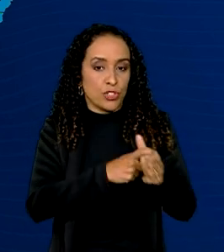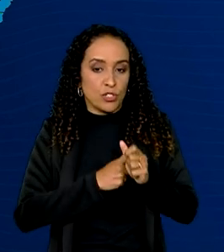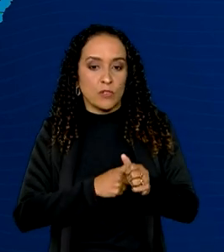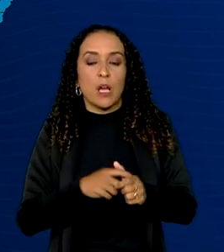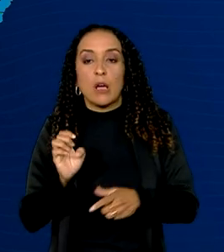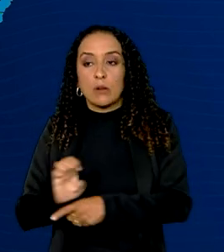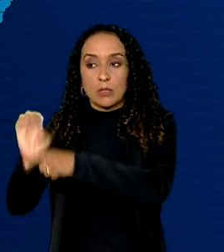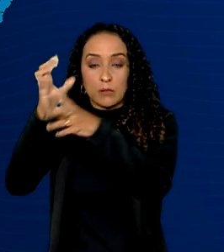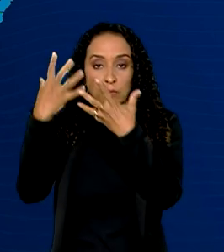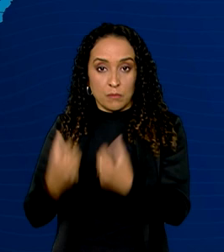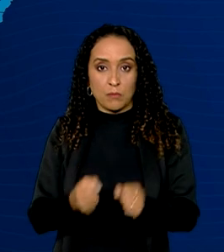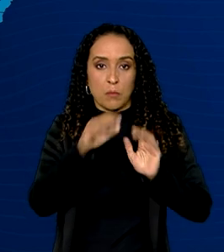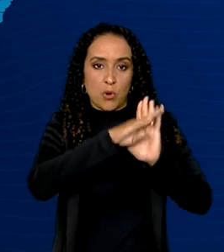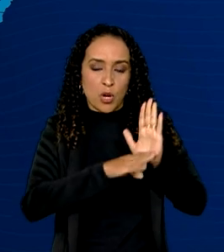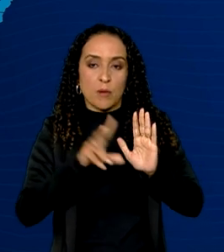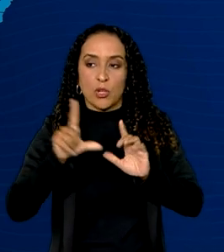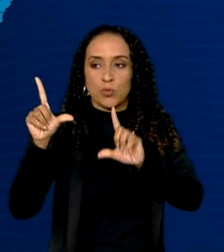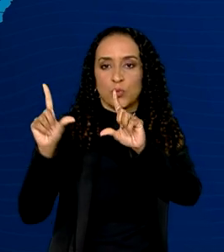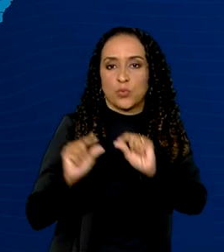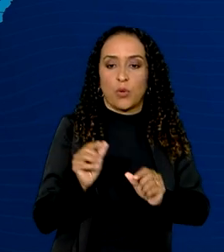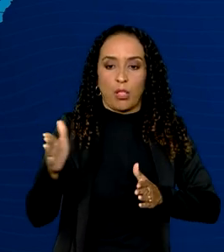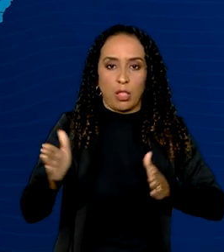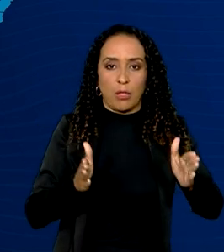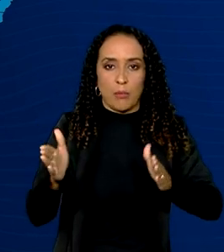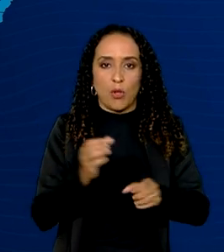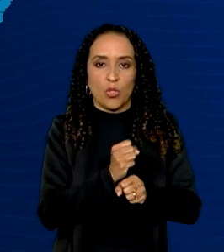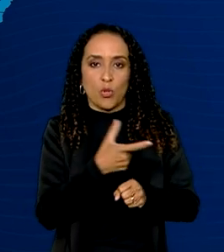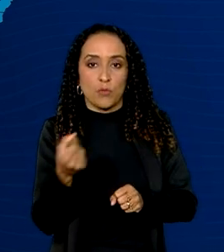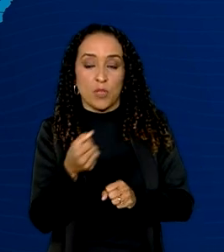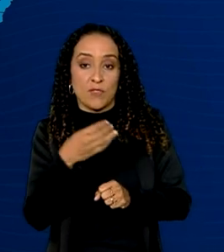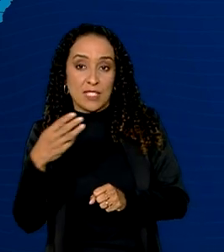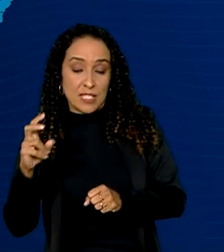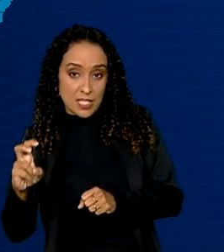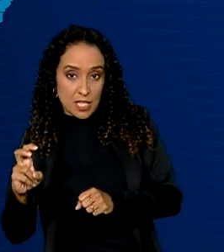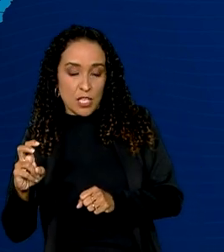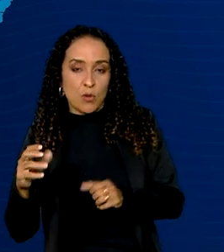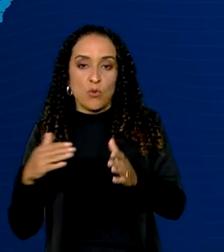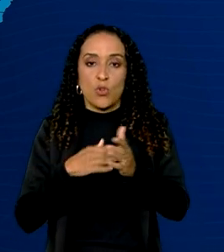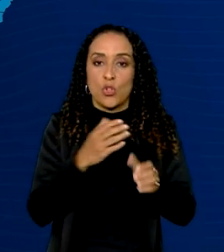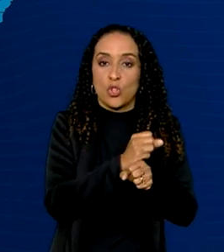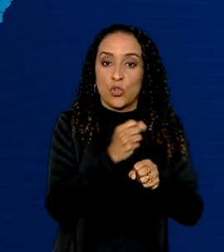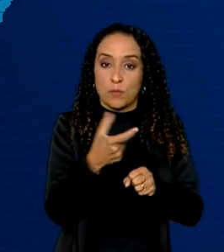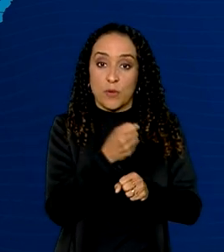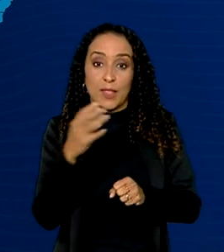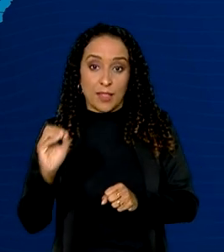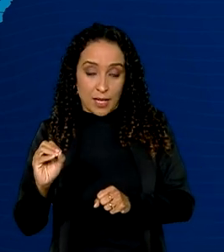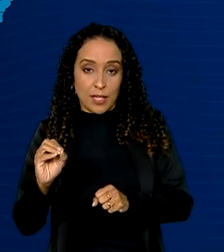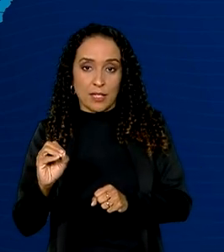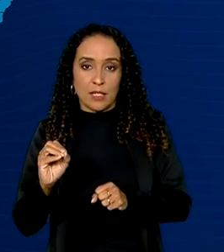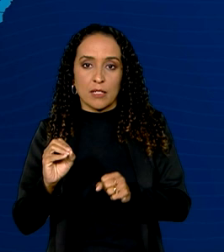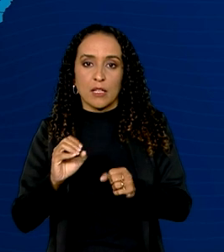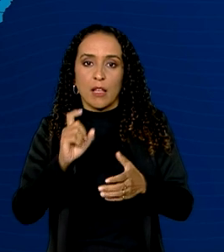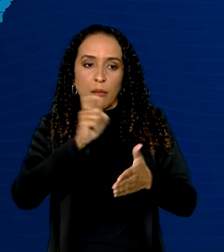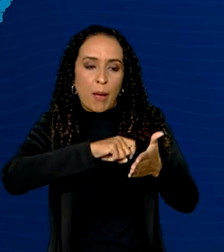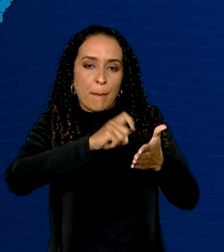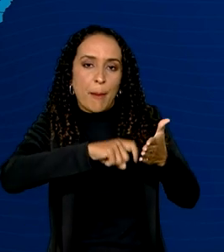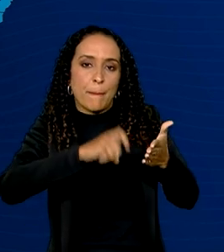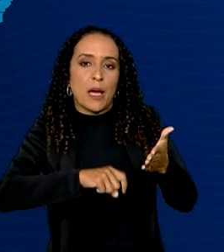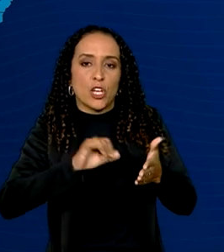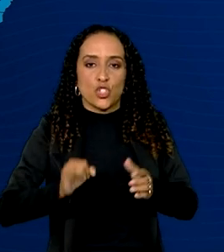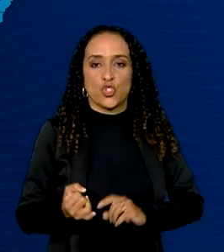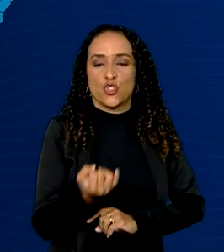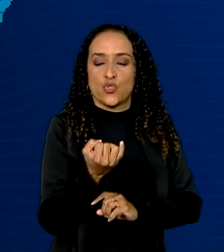aderirem ao programa vão ter redução temporária entre 2025 e 2030 das taxas de juros